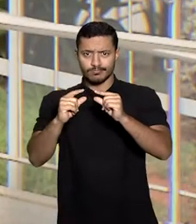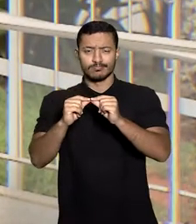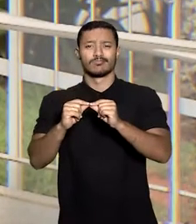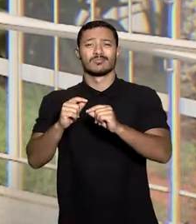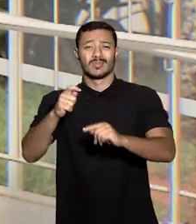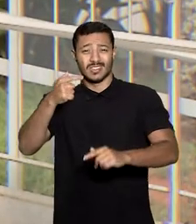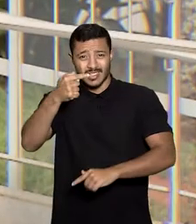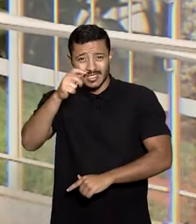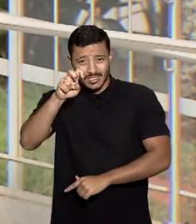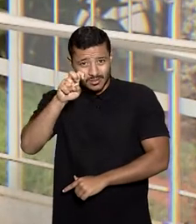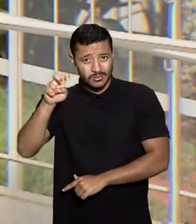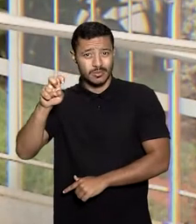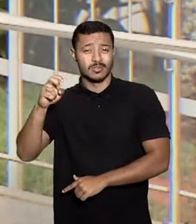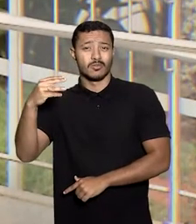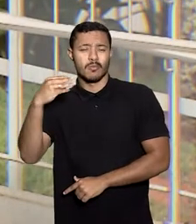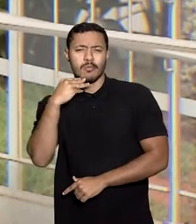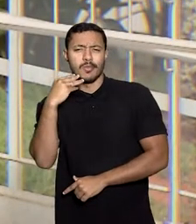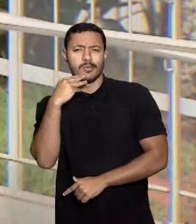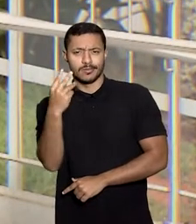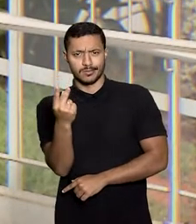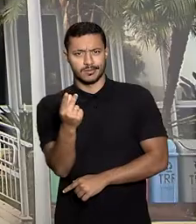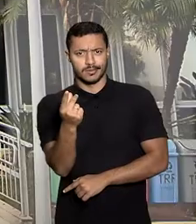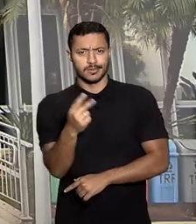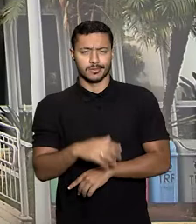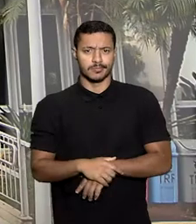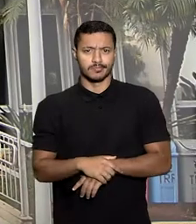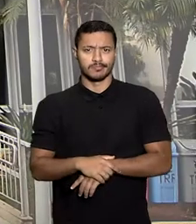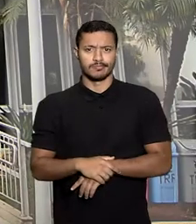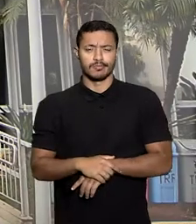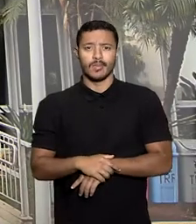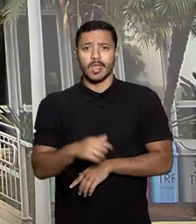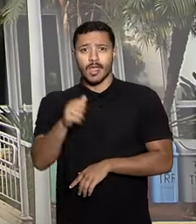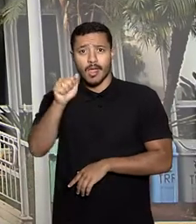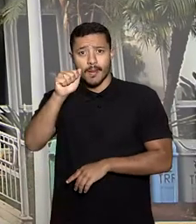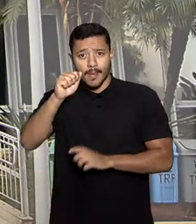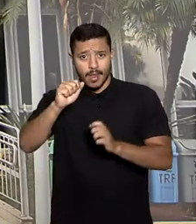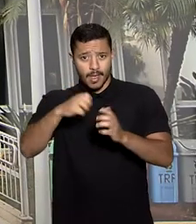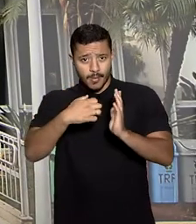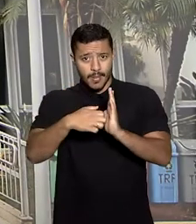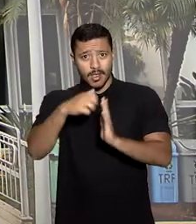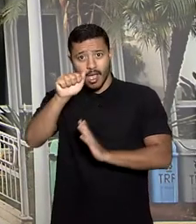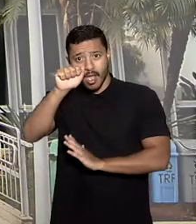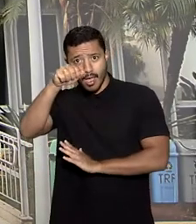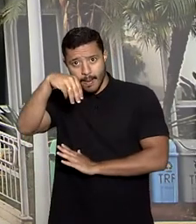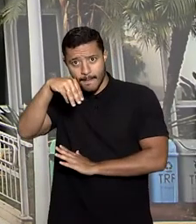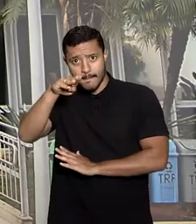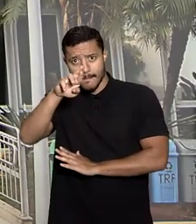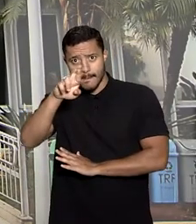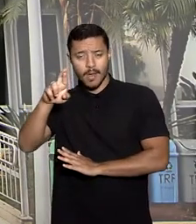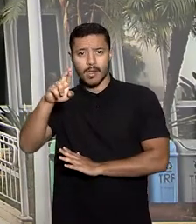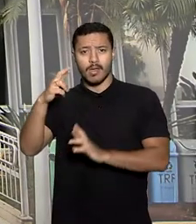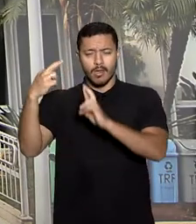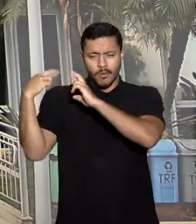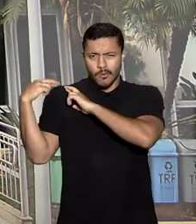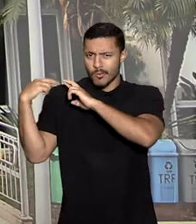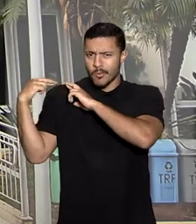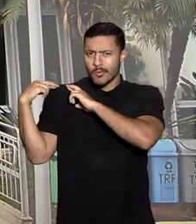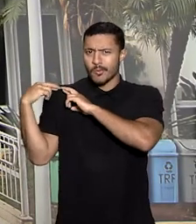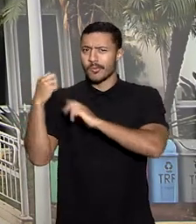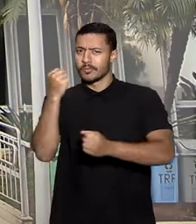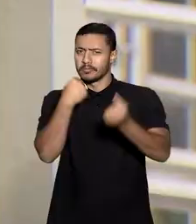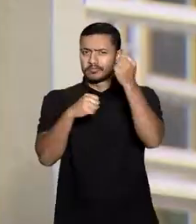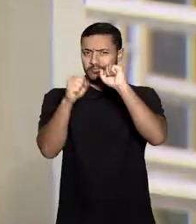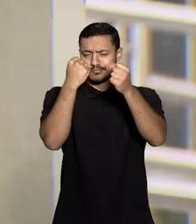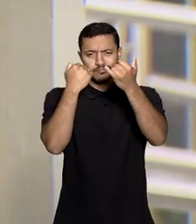755 milhões de reais para a Âmbar Uruguaiana Energia, responsável pela usina termoelétrica